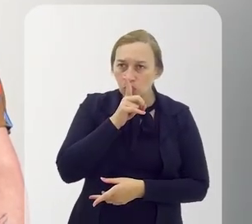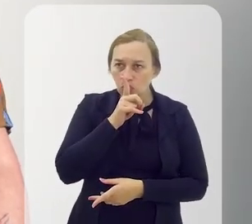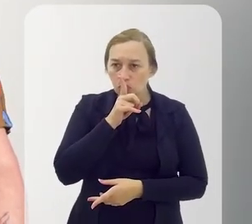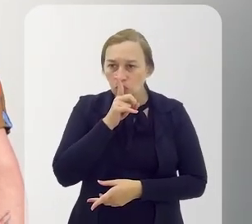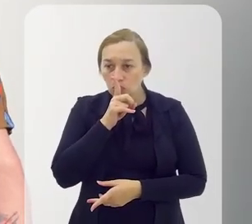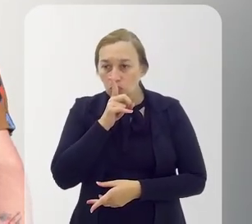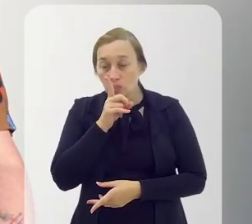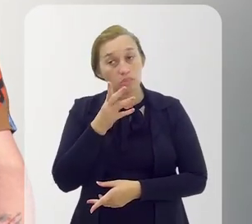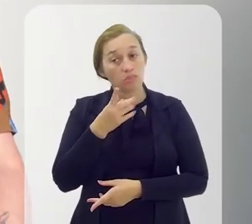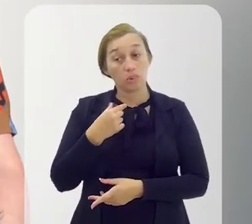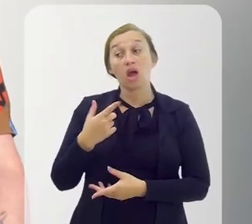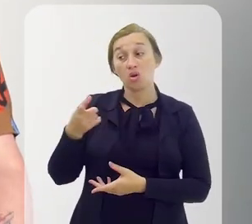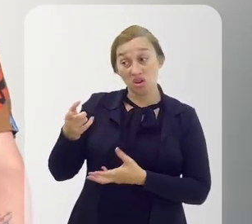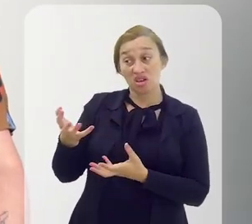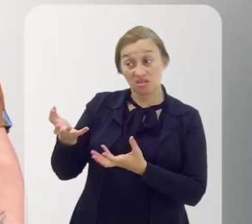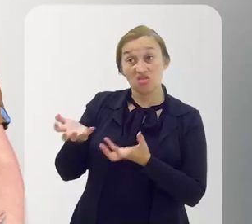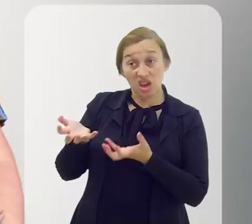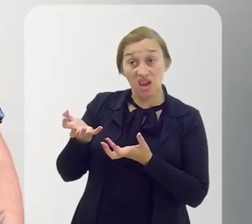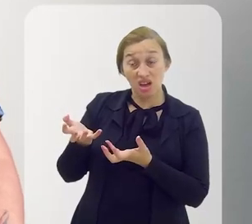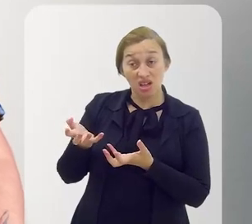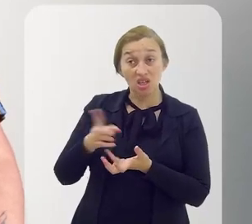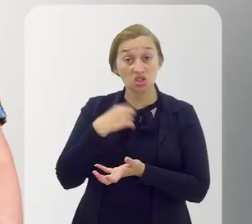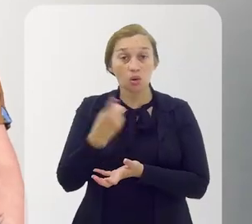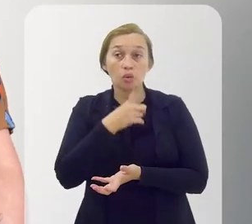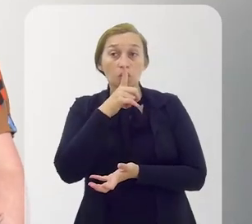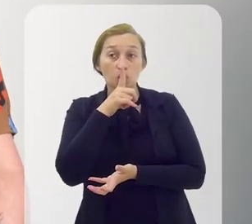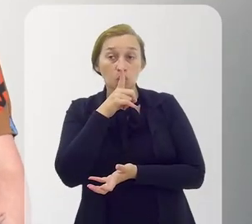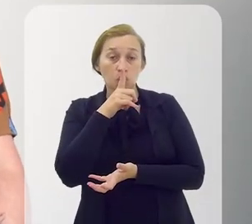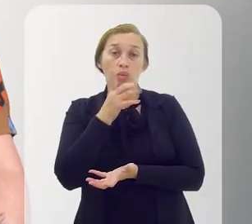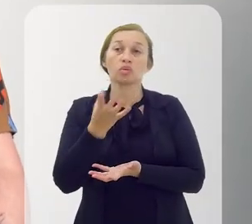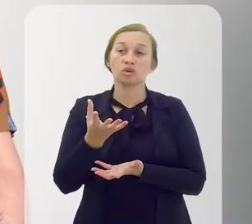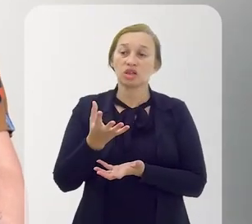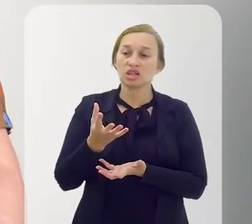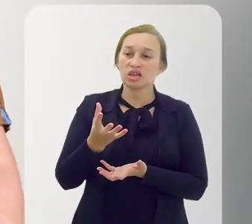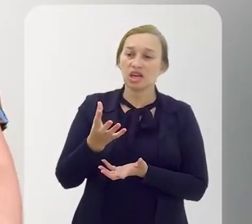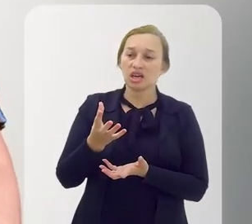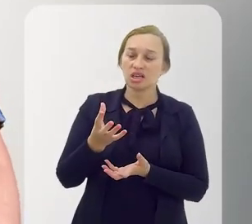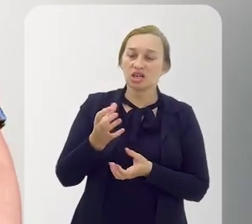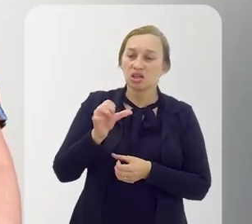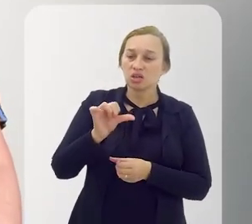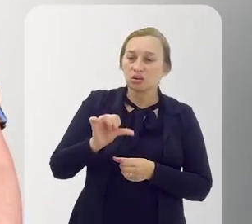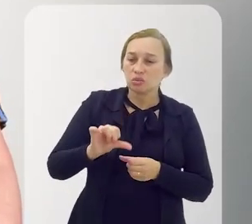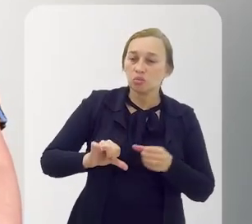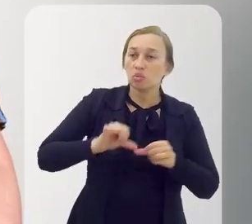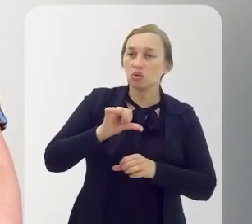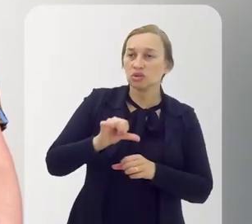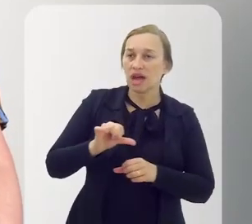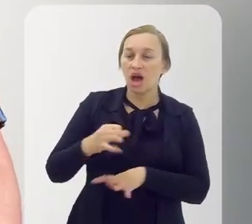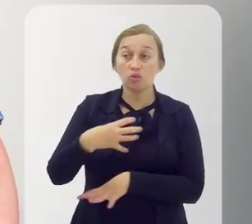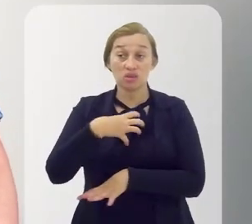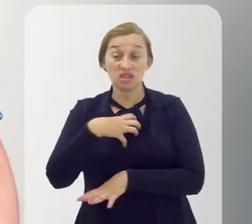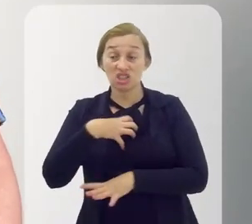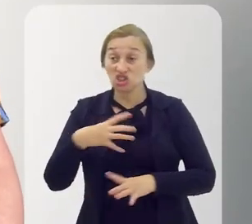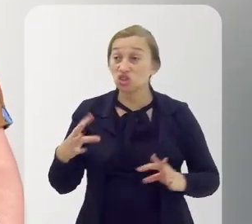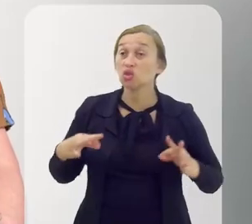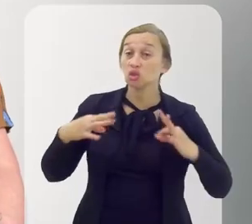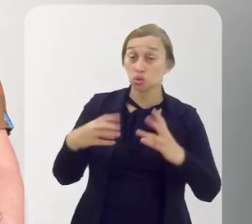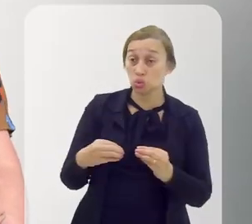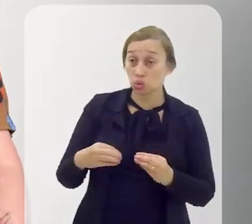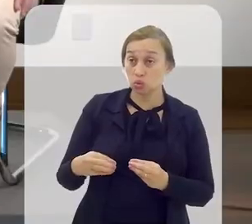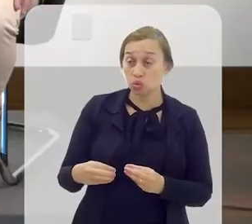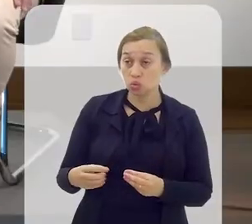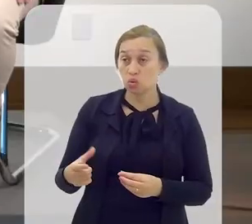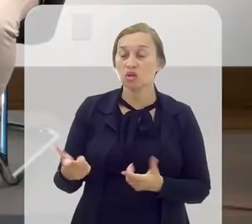não pode se acanhar, porque isso não é o que eles querem. Eles querem, como eu falei, a demonização para incentivar a dominação.